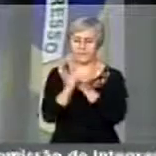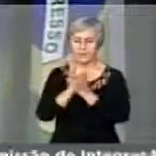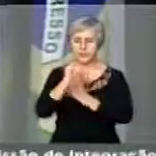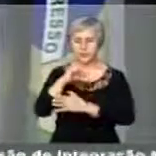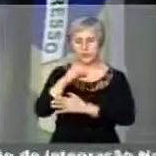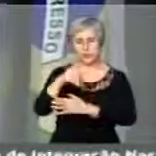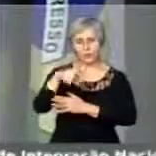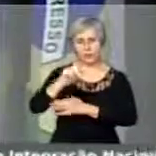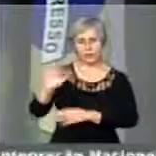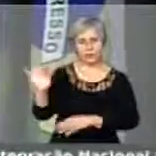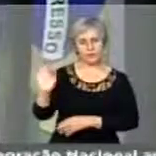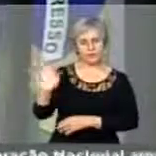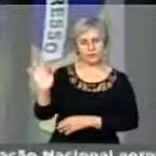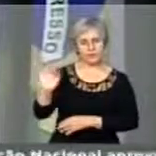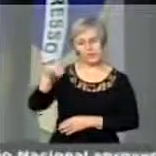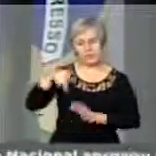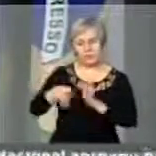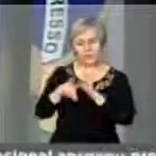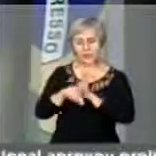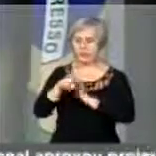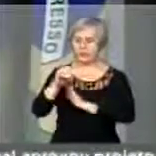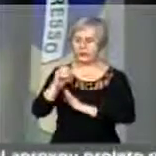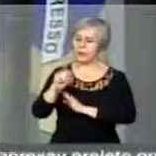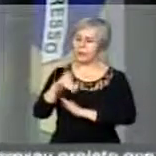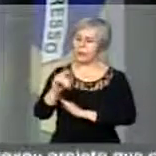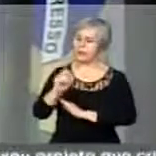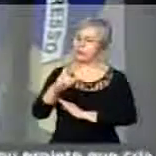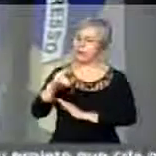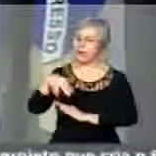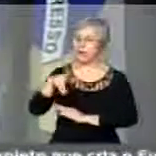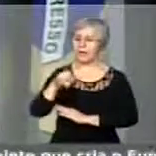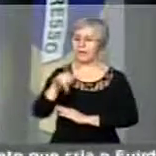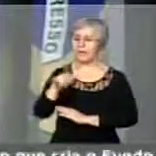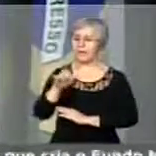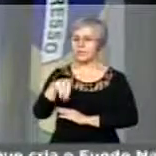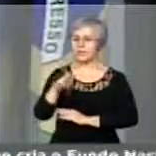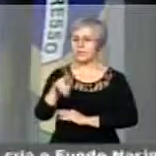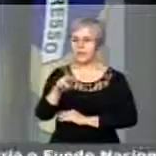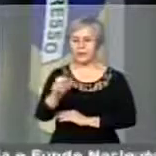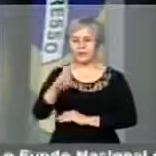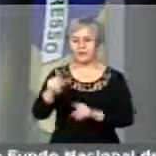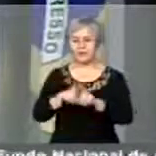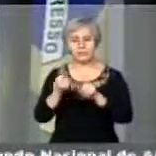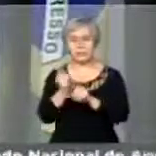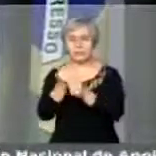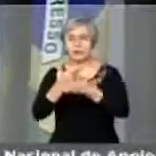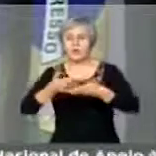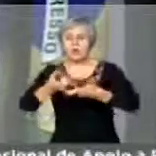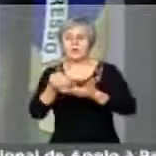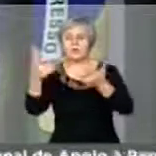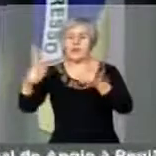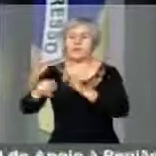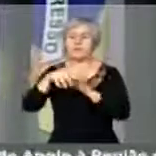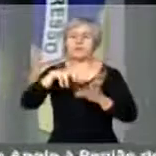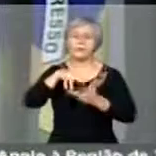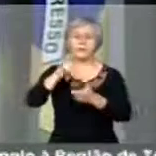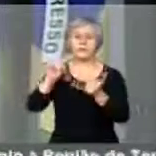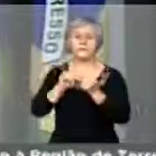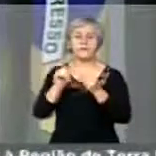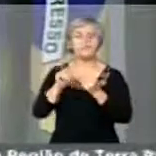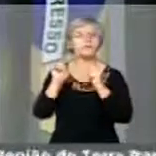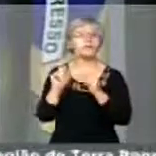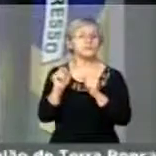Oscar Niemeyer. As obras que ele implantou pelo mundo afora, fazendo uma escola